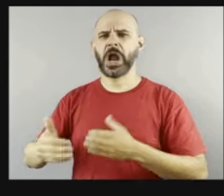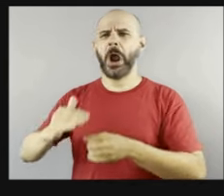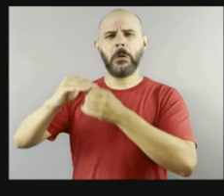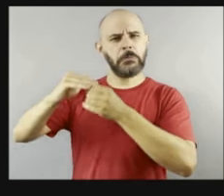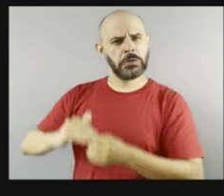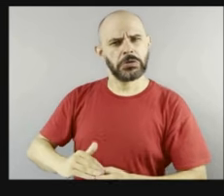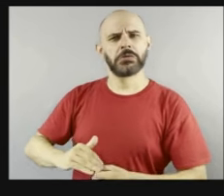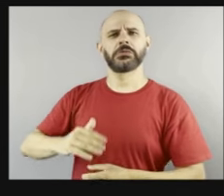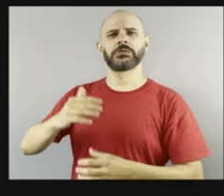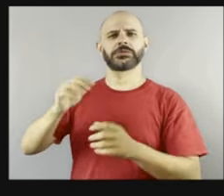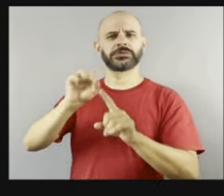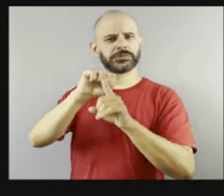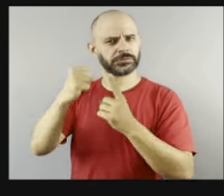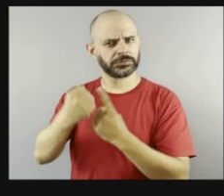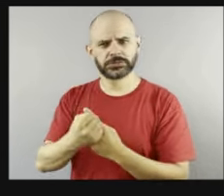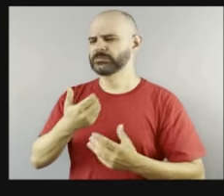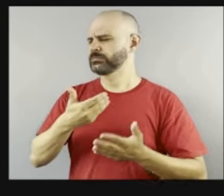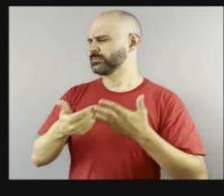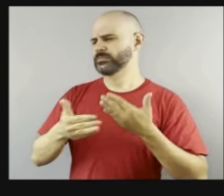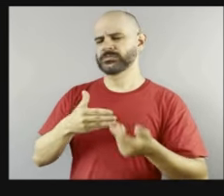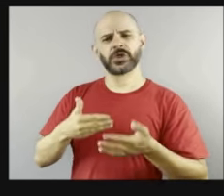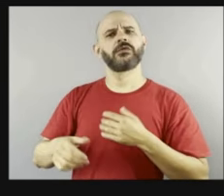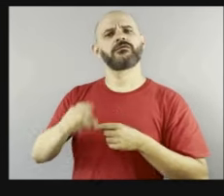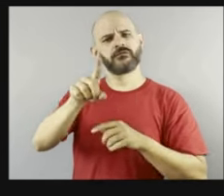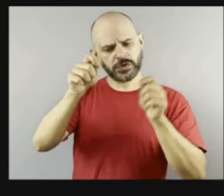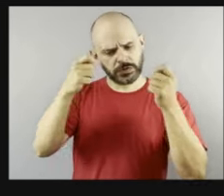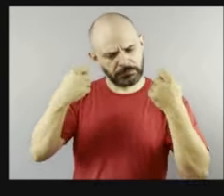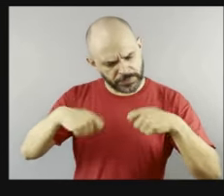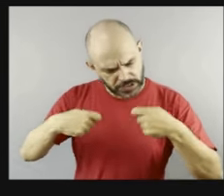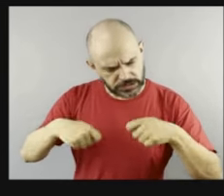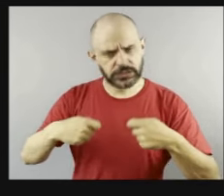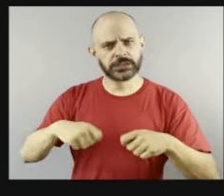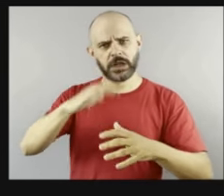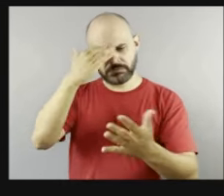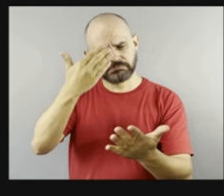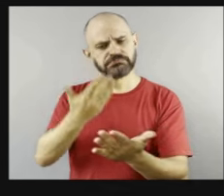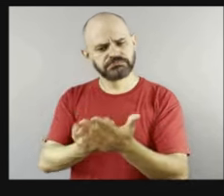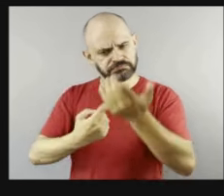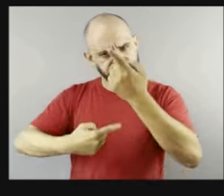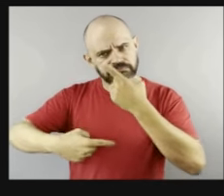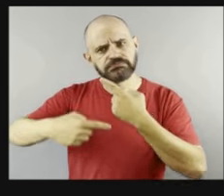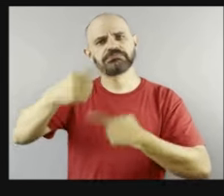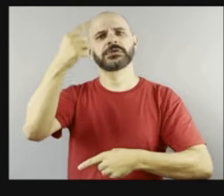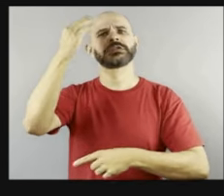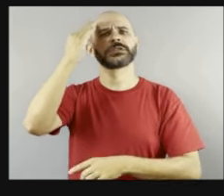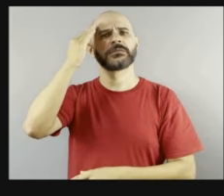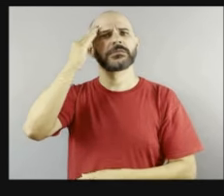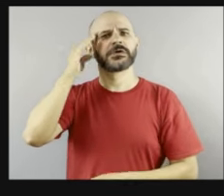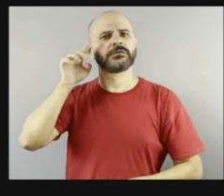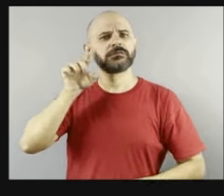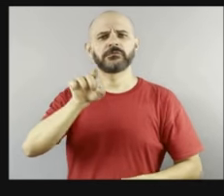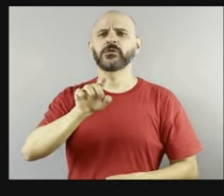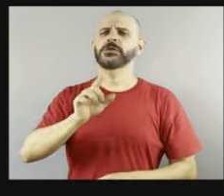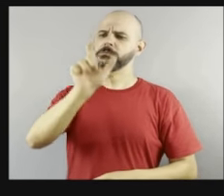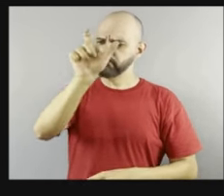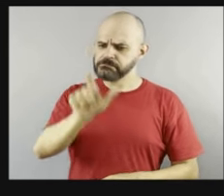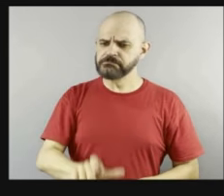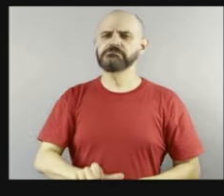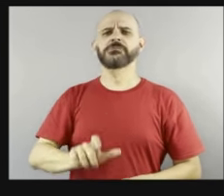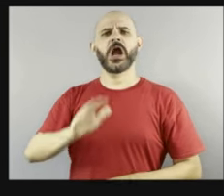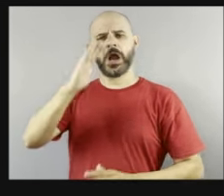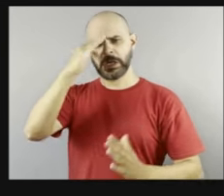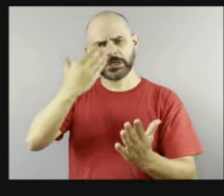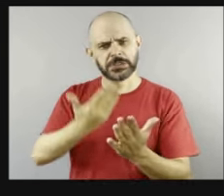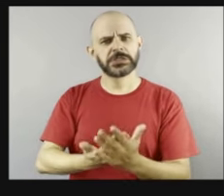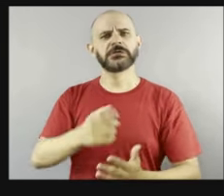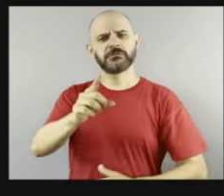você tem que estar acima disso e reconhecer quem você é e o valor que você tem como pessoa. Que